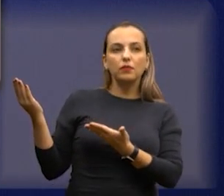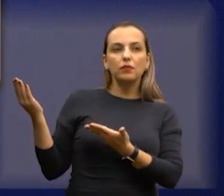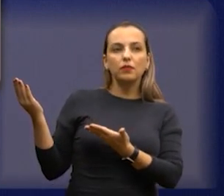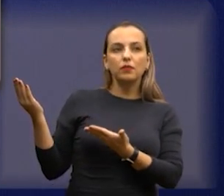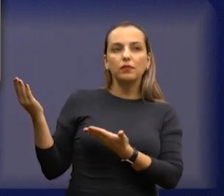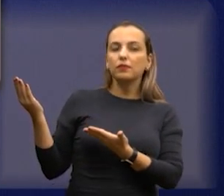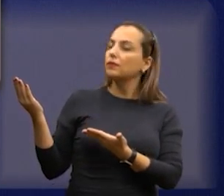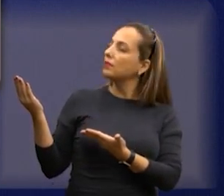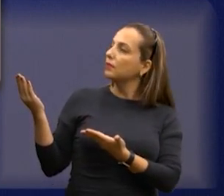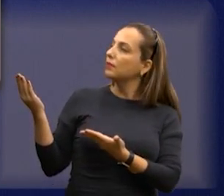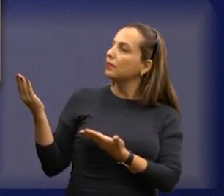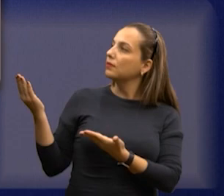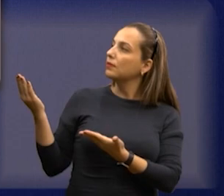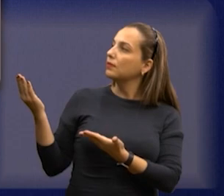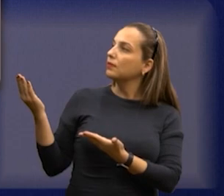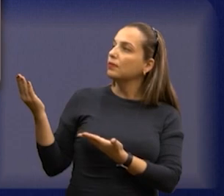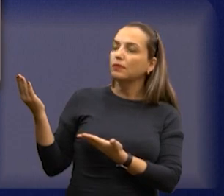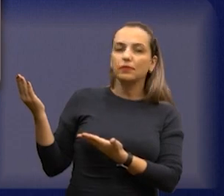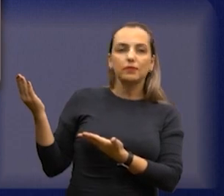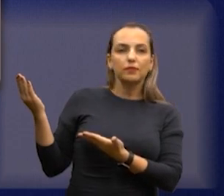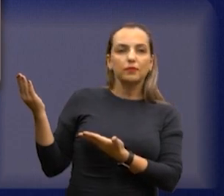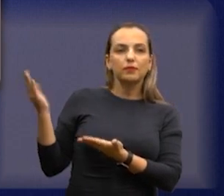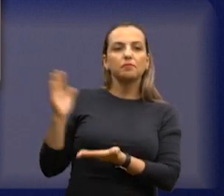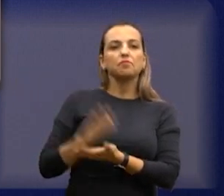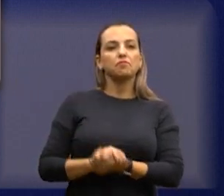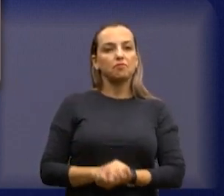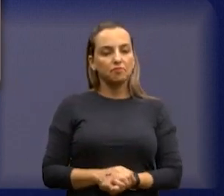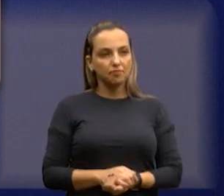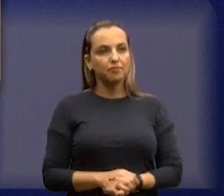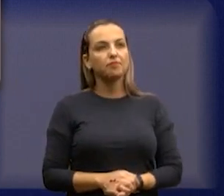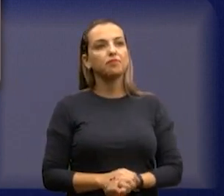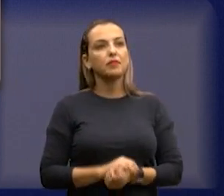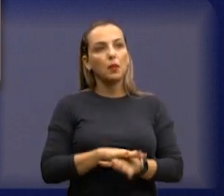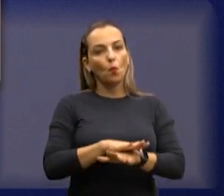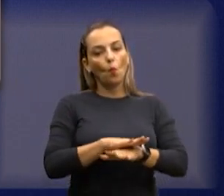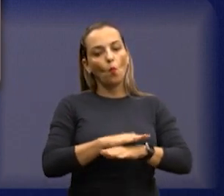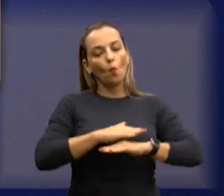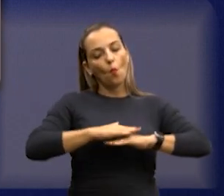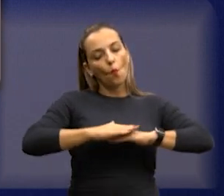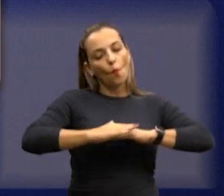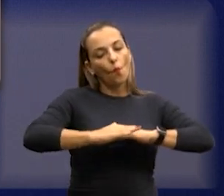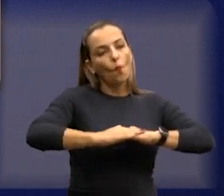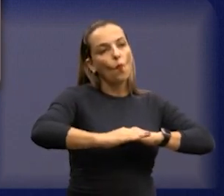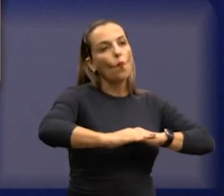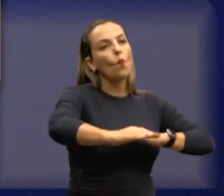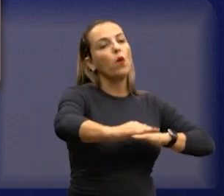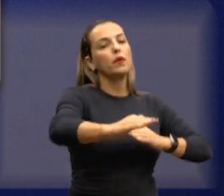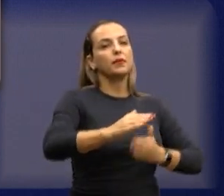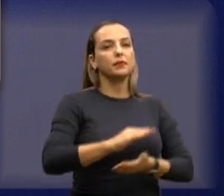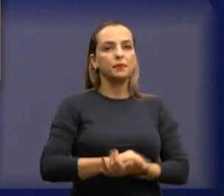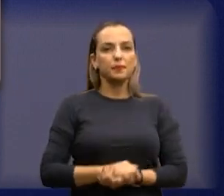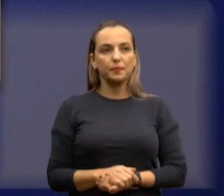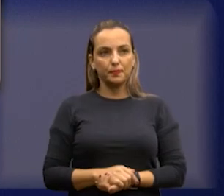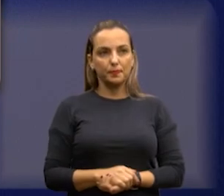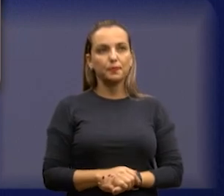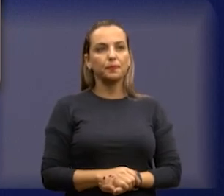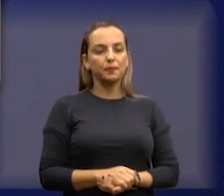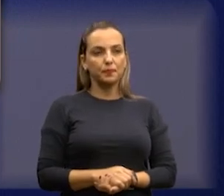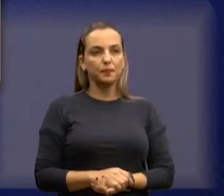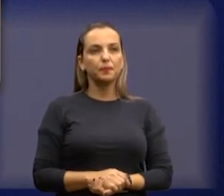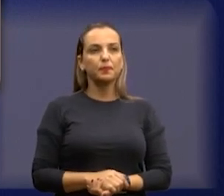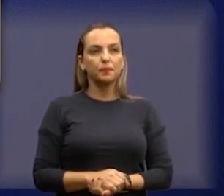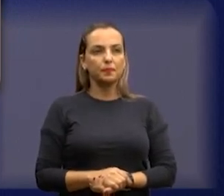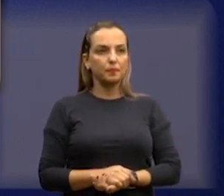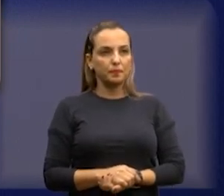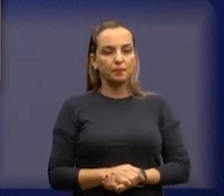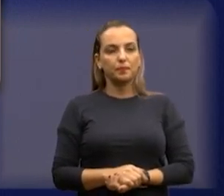rua particular, aí vocês dão uma olhadinha, eu falei nesse vídeo, ele está até